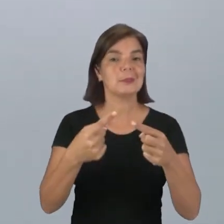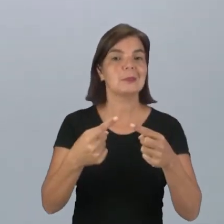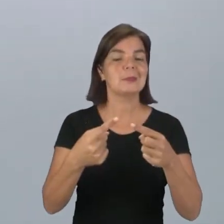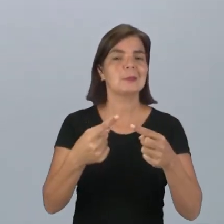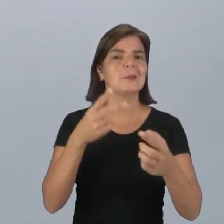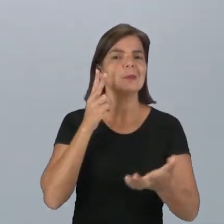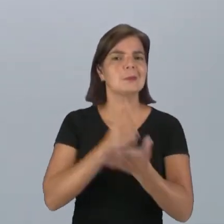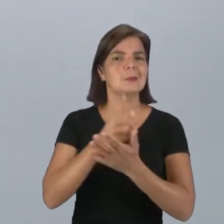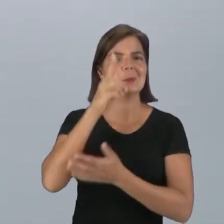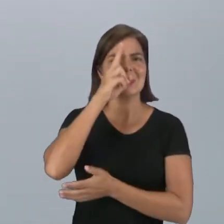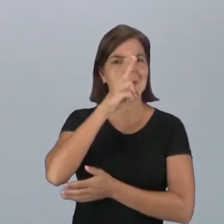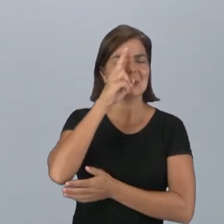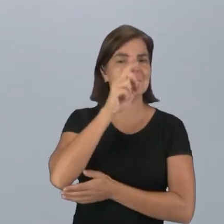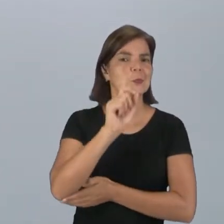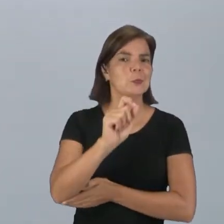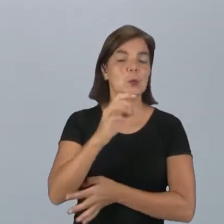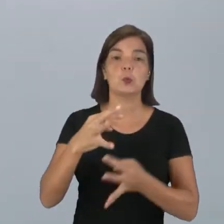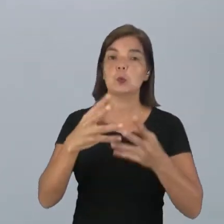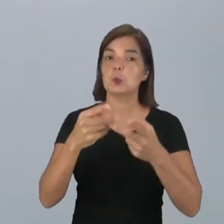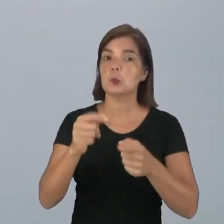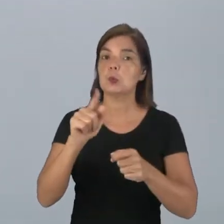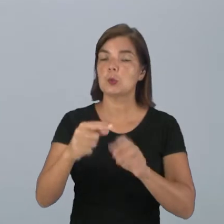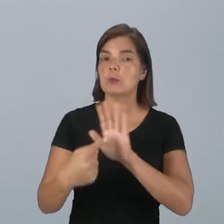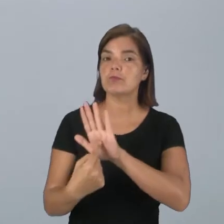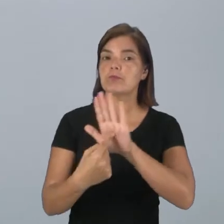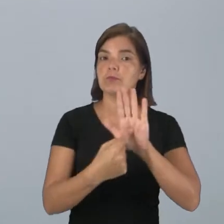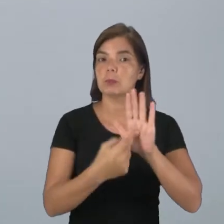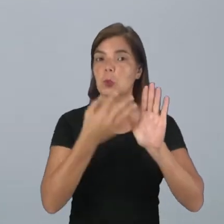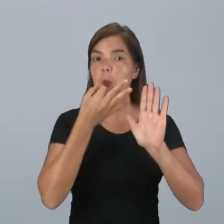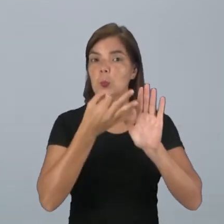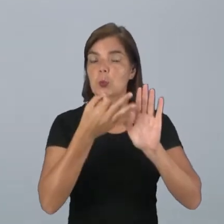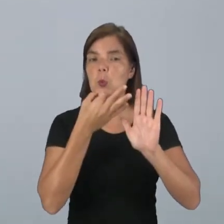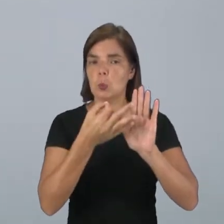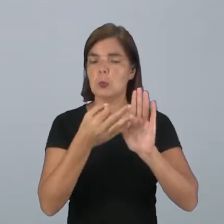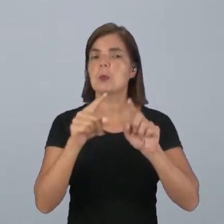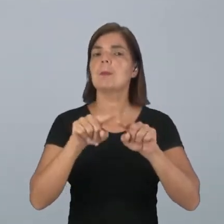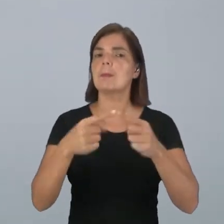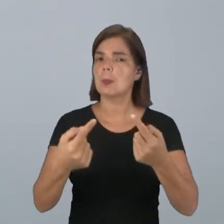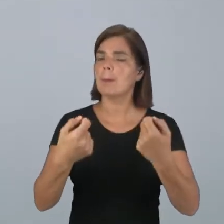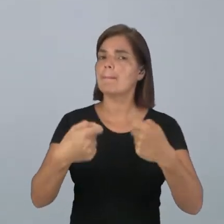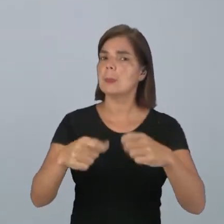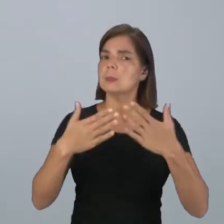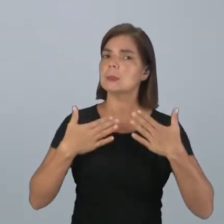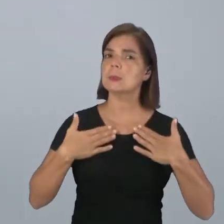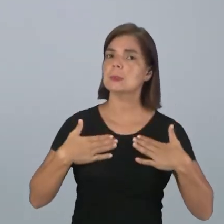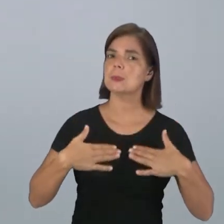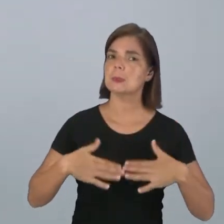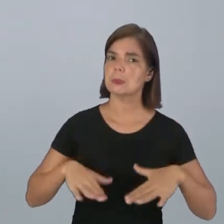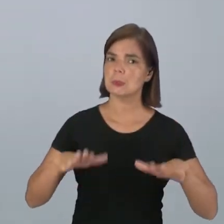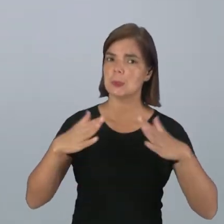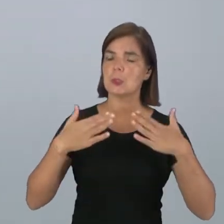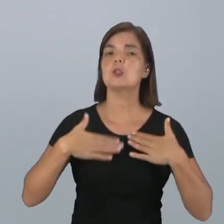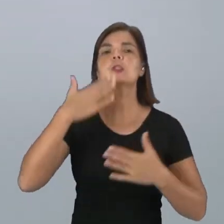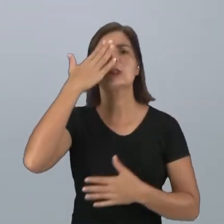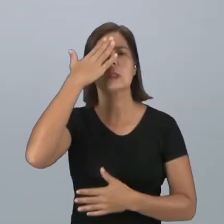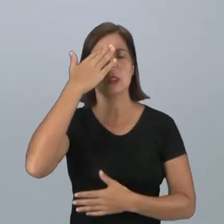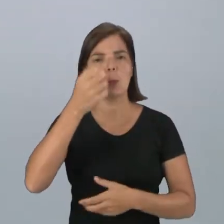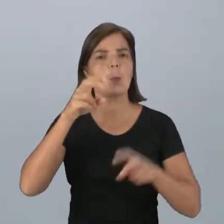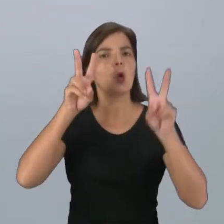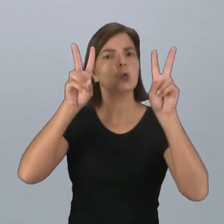sempre relembrando, gente, que tudo que for expor sua opinião, se posicionar, deve ser de maneira embasada,